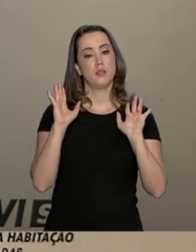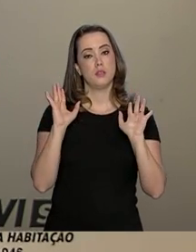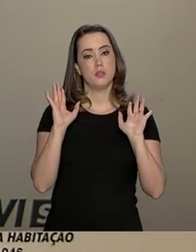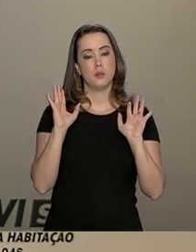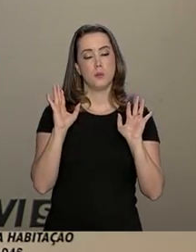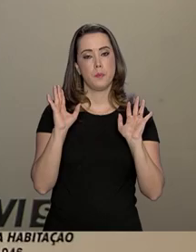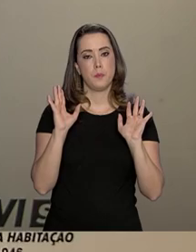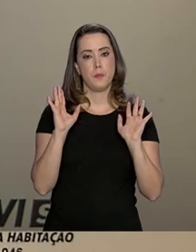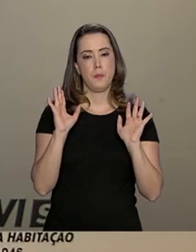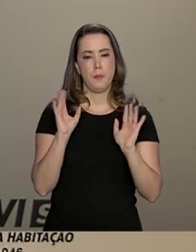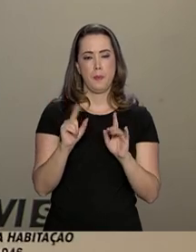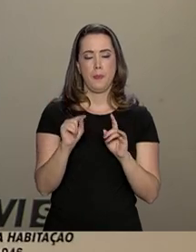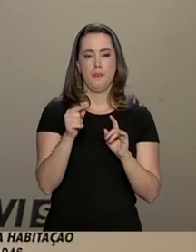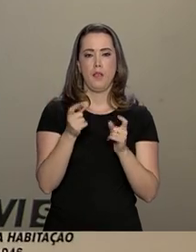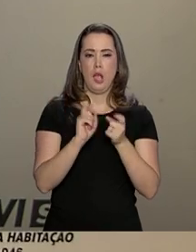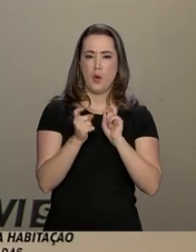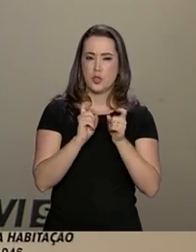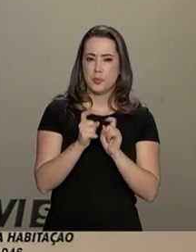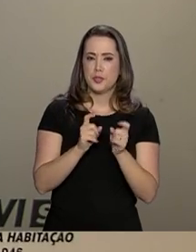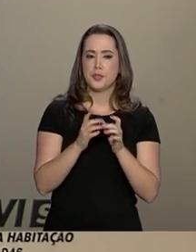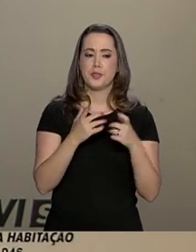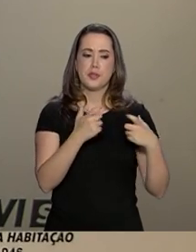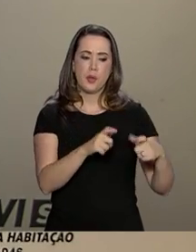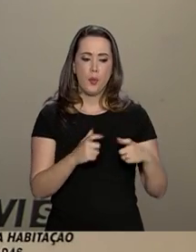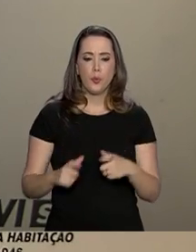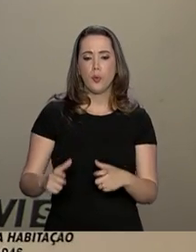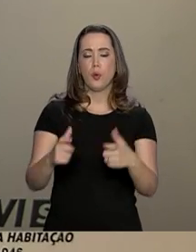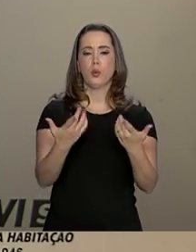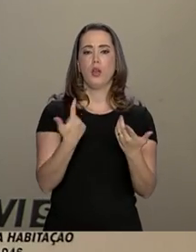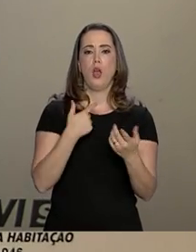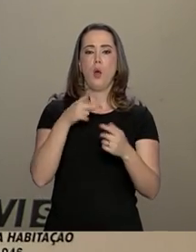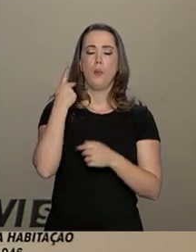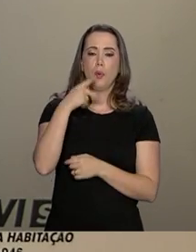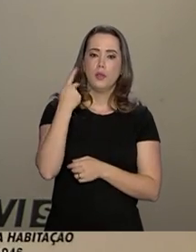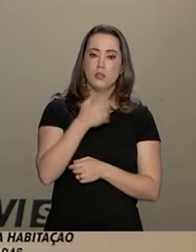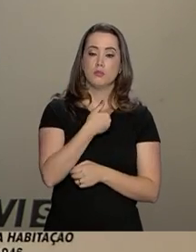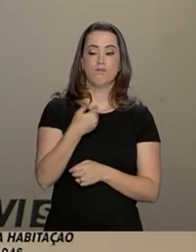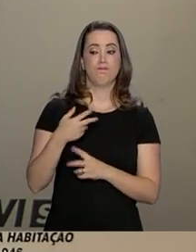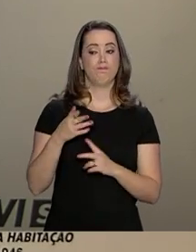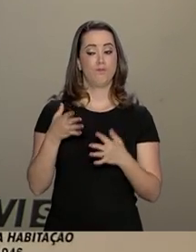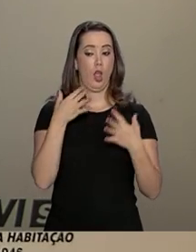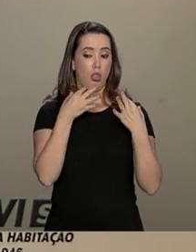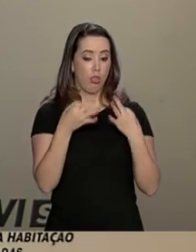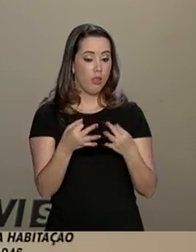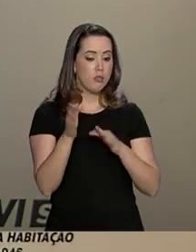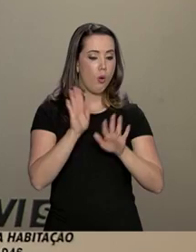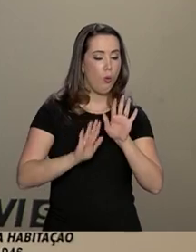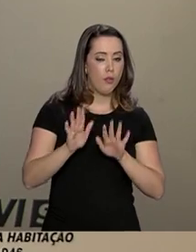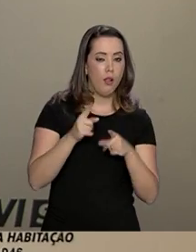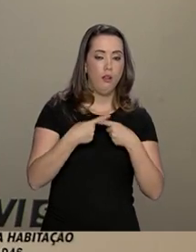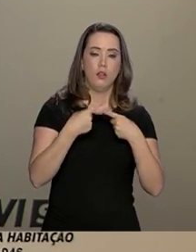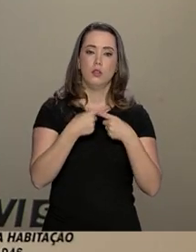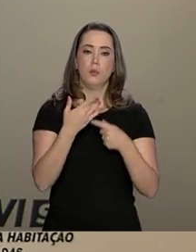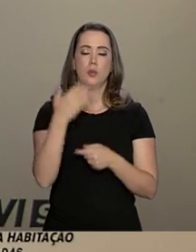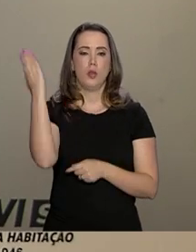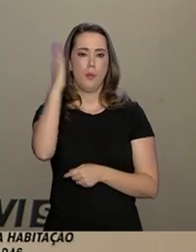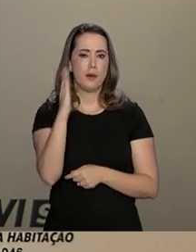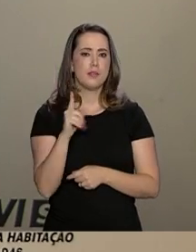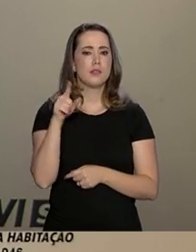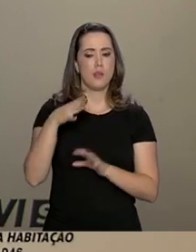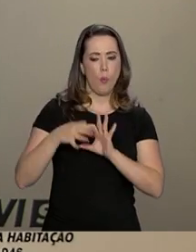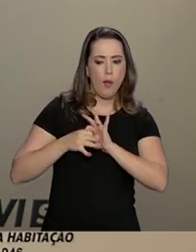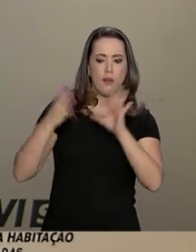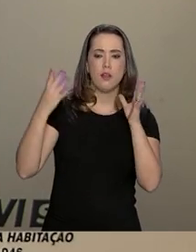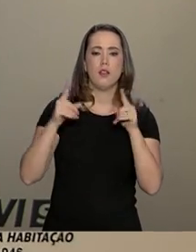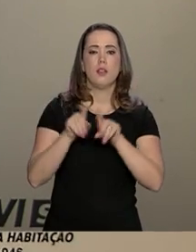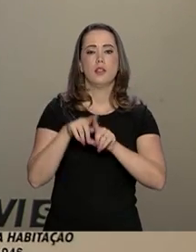a gerenciamento do território, políticas públicas, nós vamos olhar com muito cuidado, porque o Brasil tem autonomia, como todo o